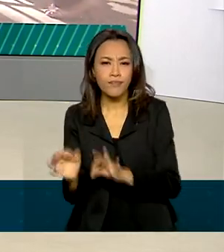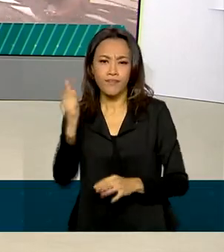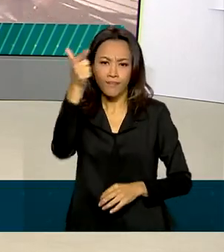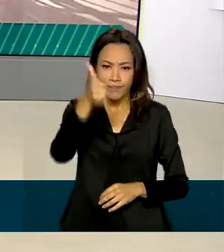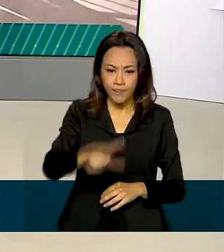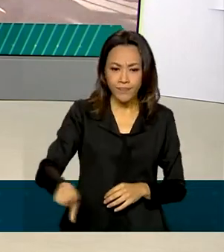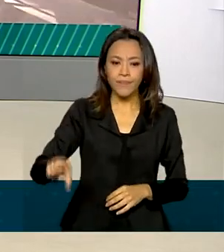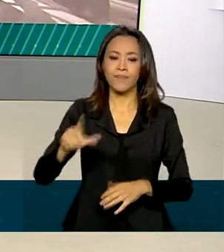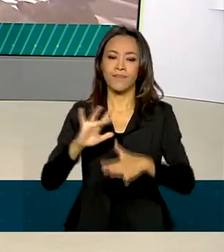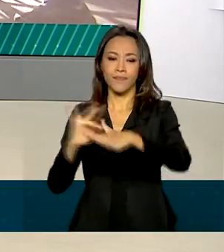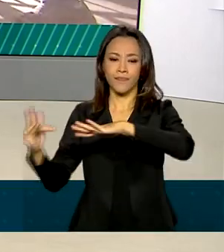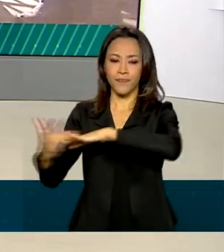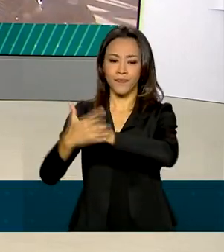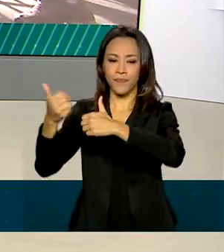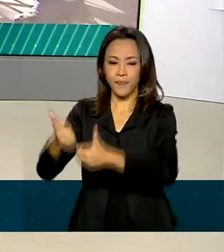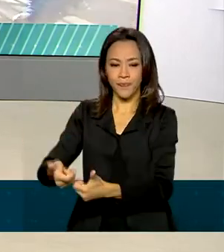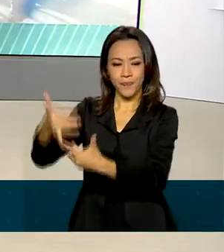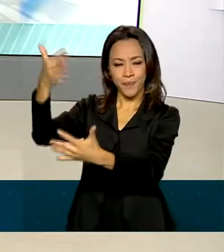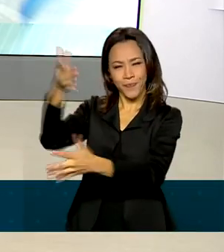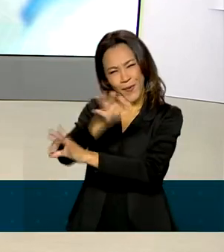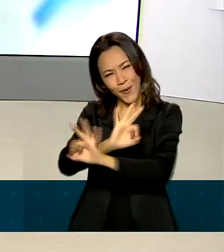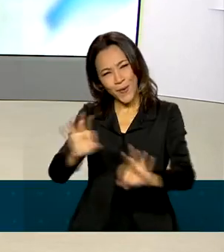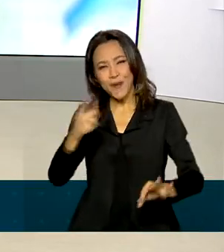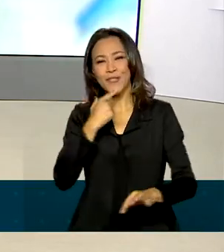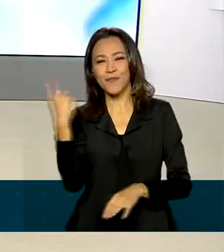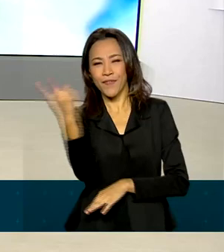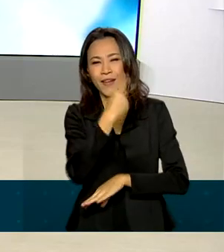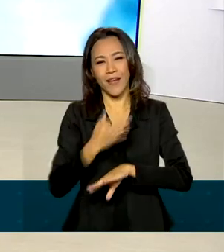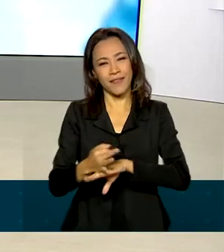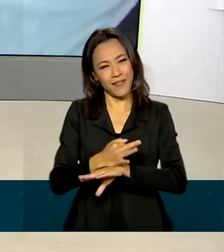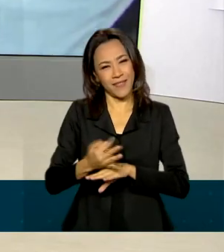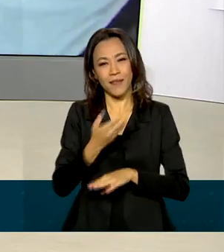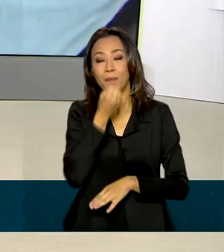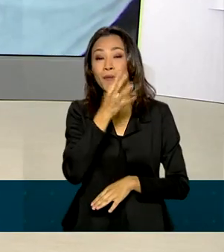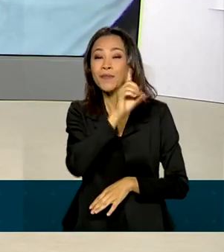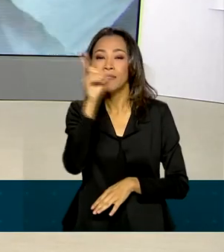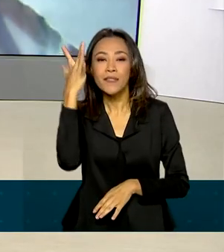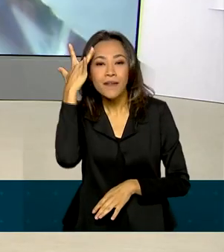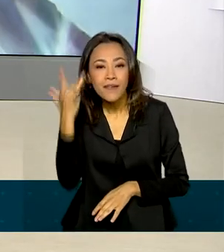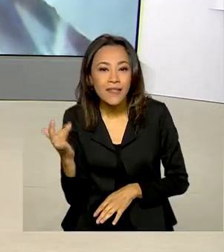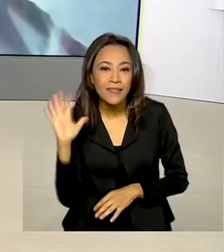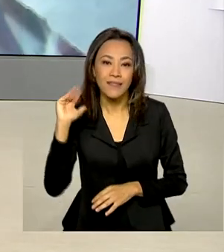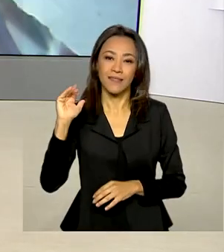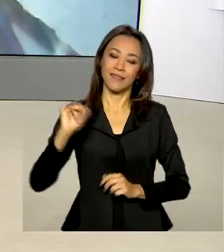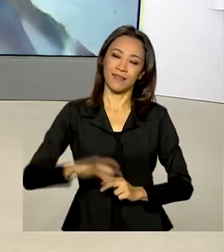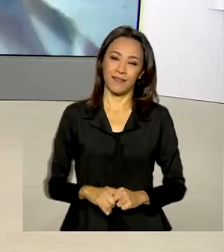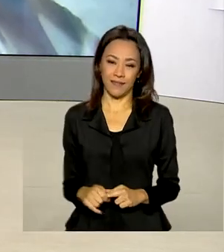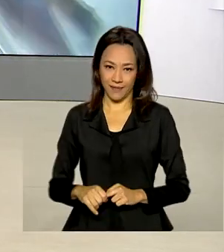em nossas redes sociais. Um excelente feriado para você, um bom dia e até amanhã. Tchau, tchau.